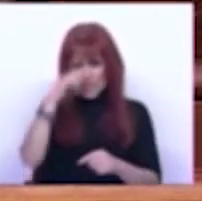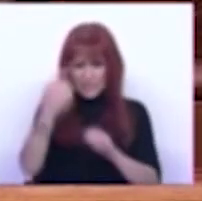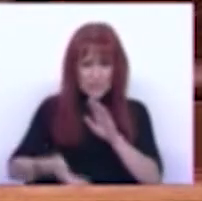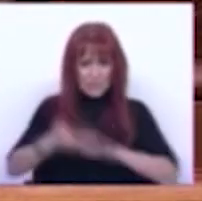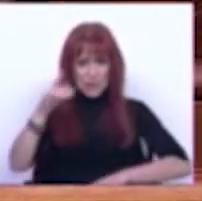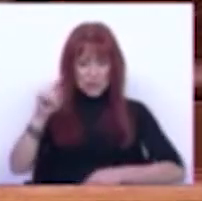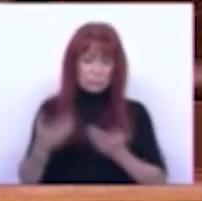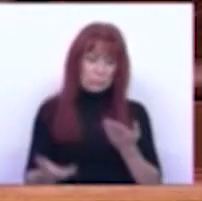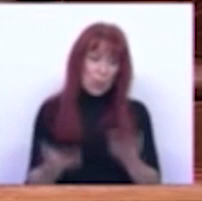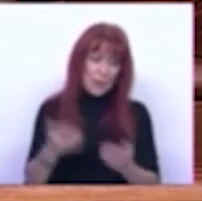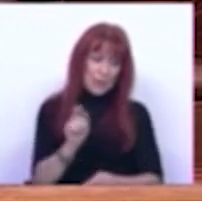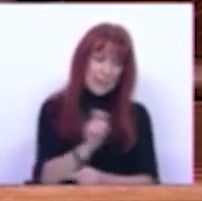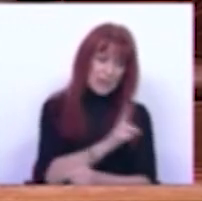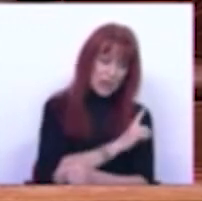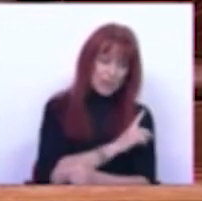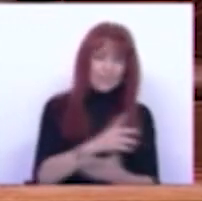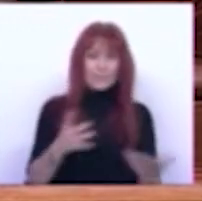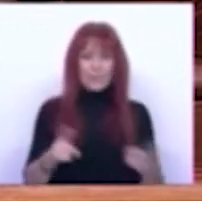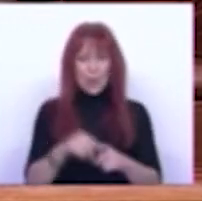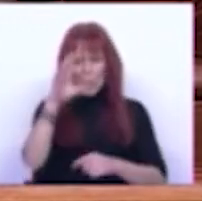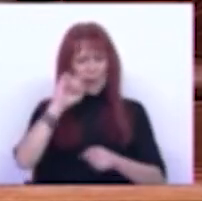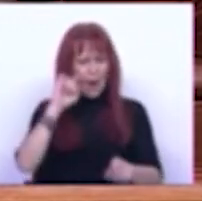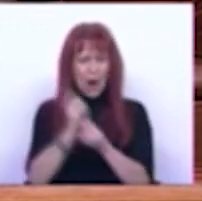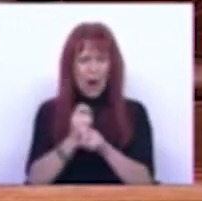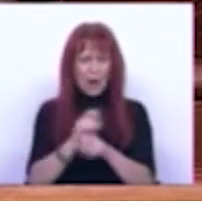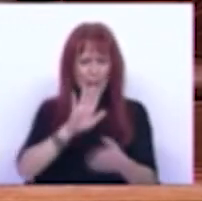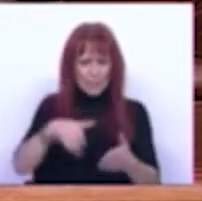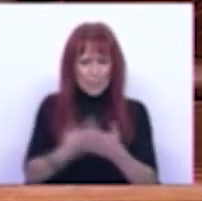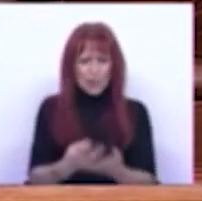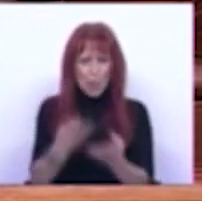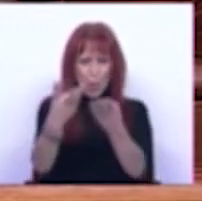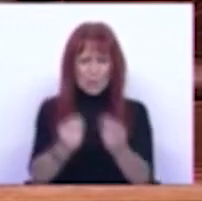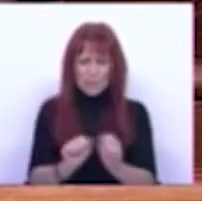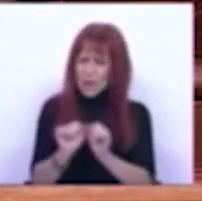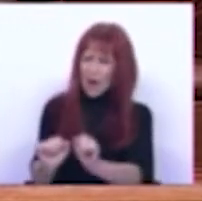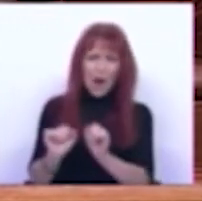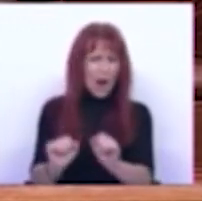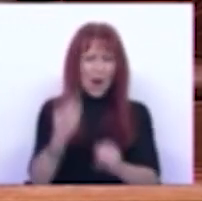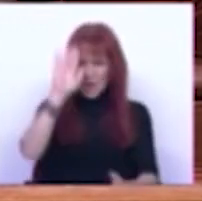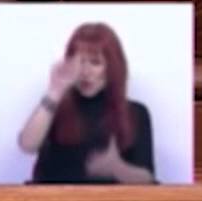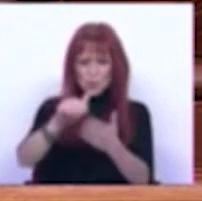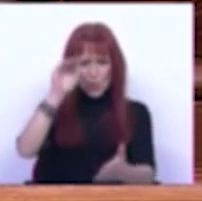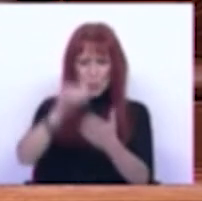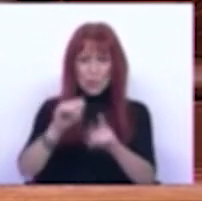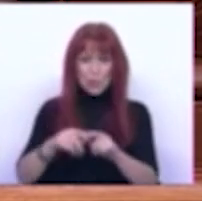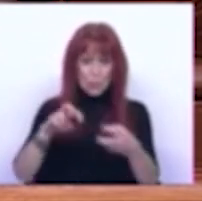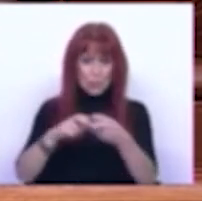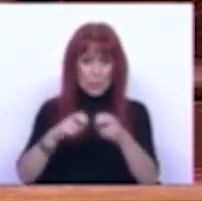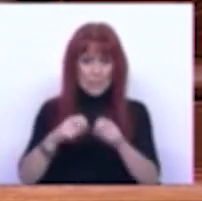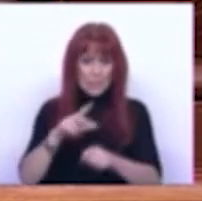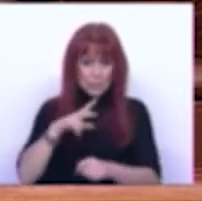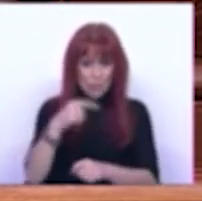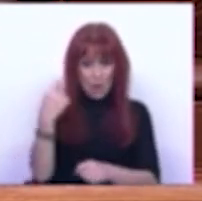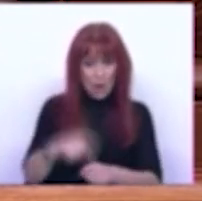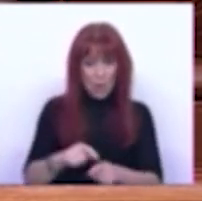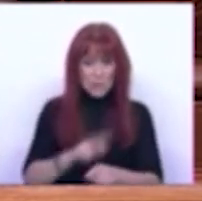difícil do que era há seis meses o governo insiste numa proposta de orçamento que recusa as soluções para os programas nacionais